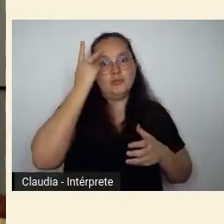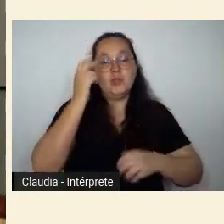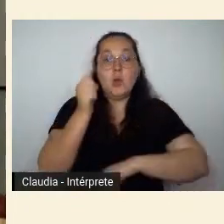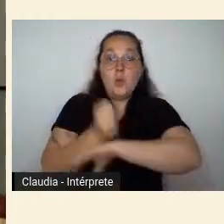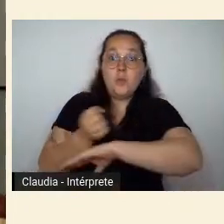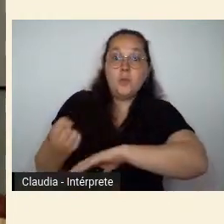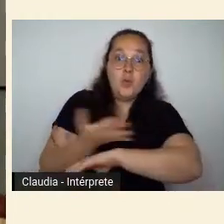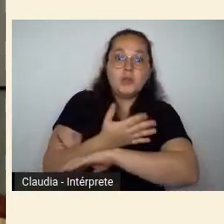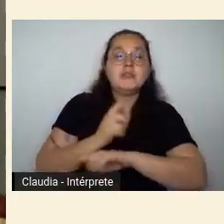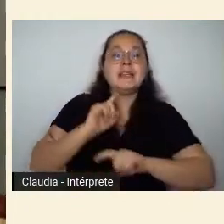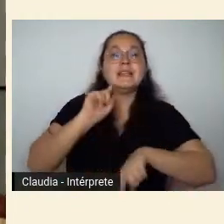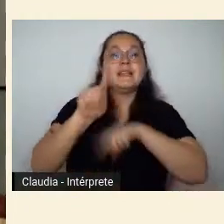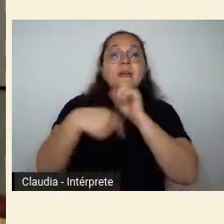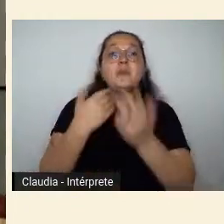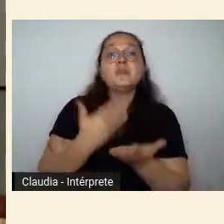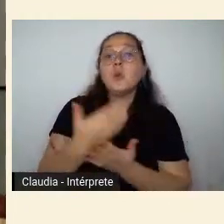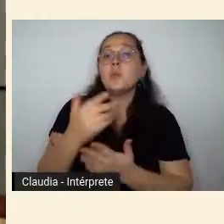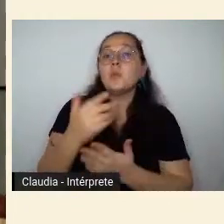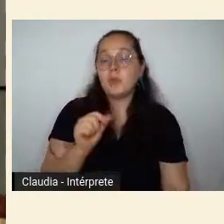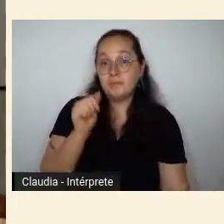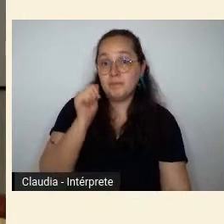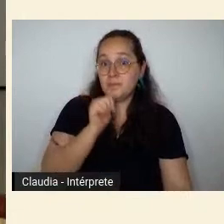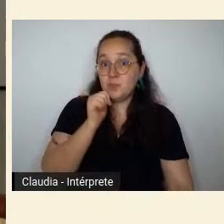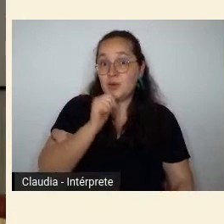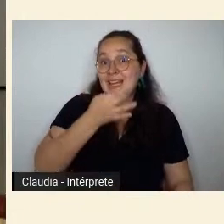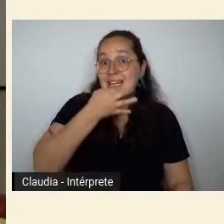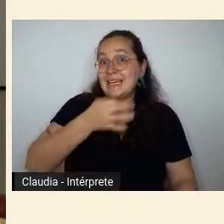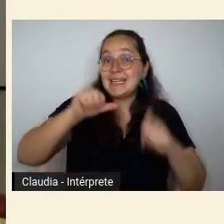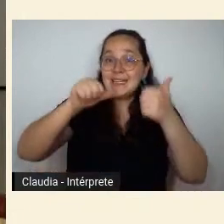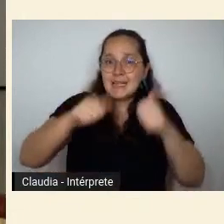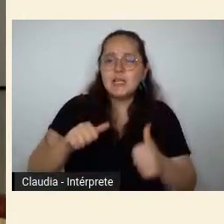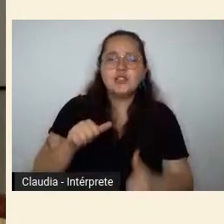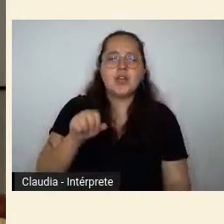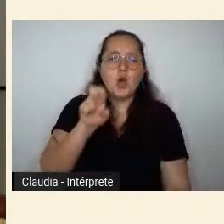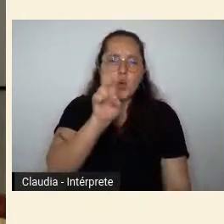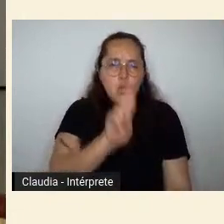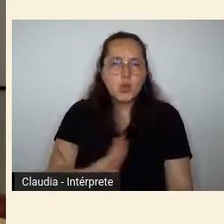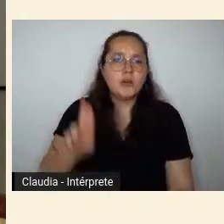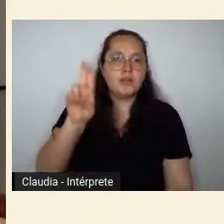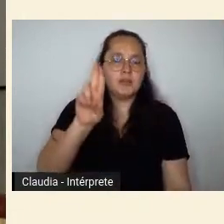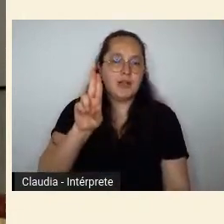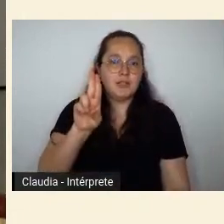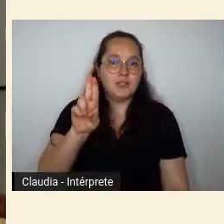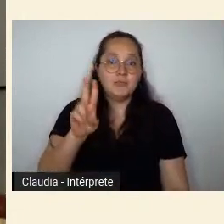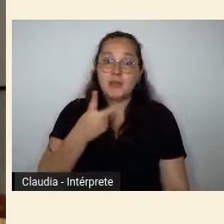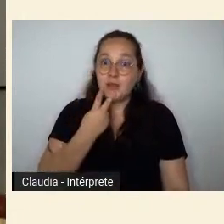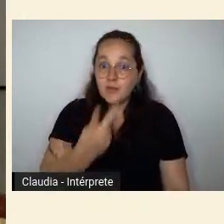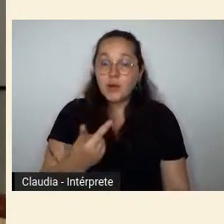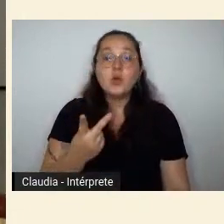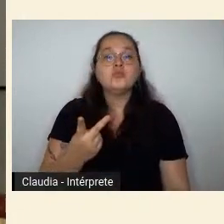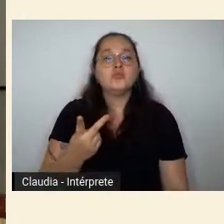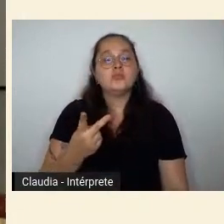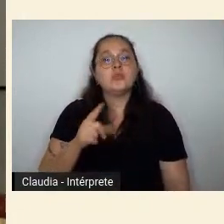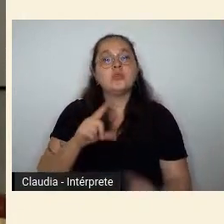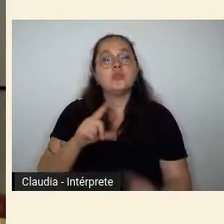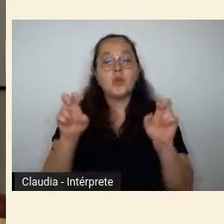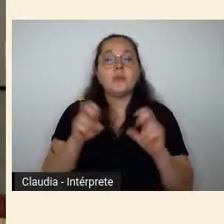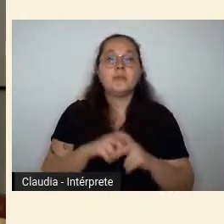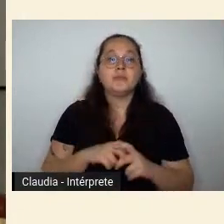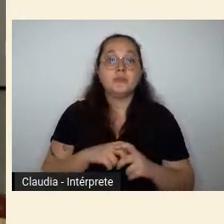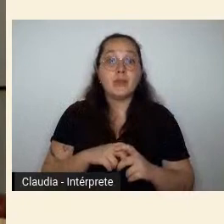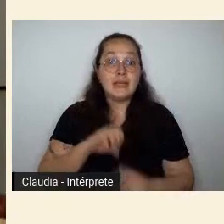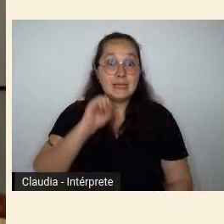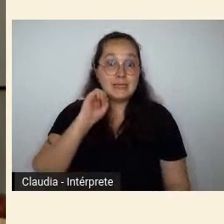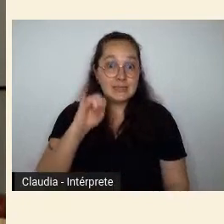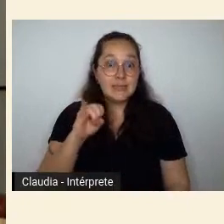por uma crítica universitária que privilegiou os arquivos dessa geração e sua produtividade intelectual e política basta acessarmos o